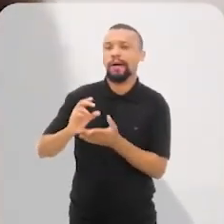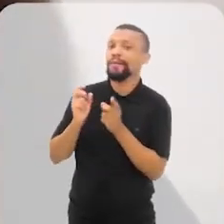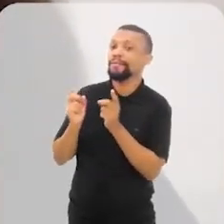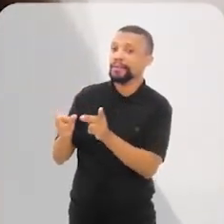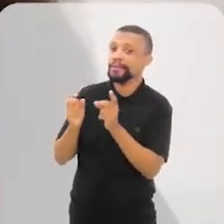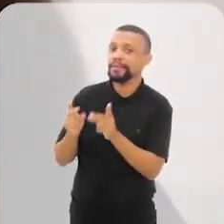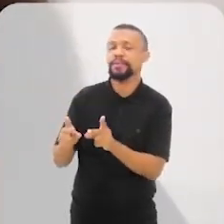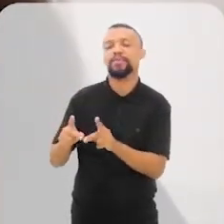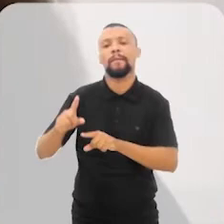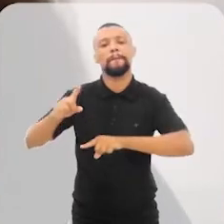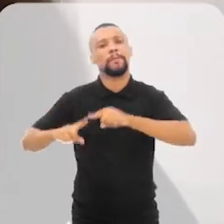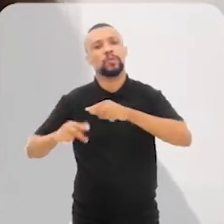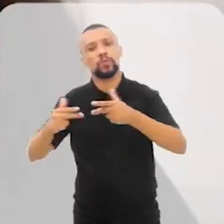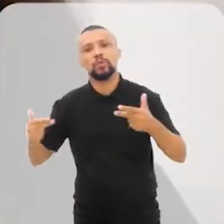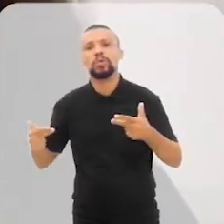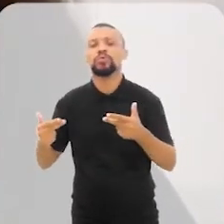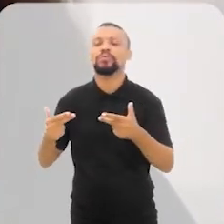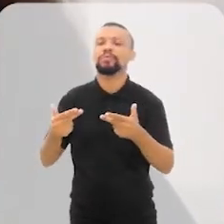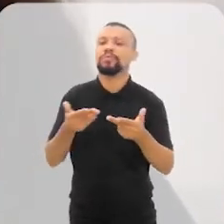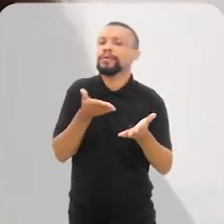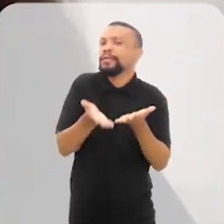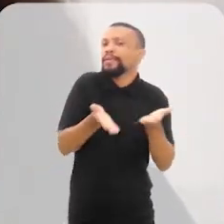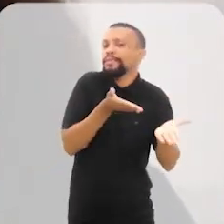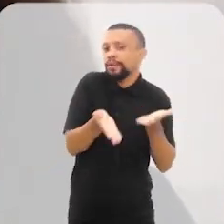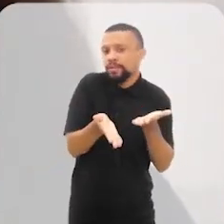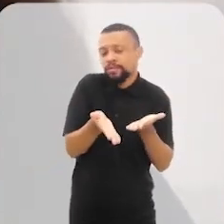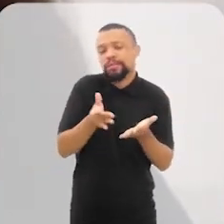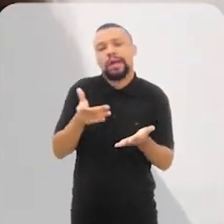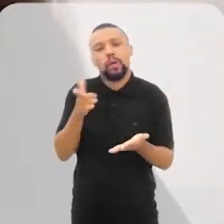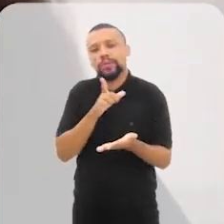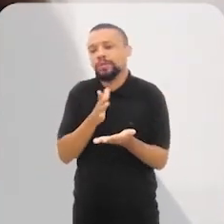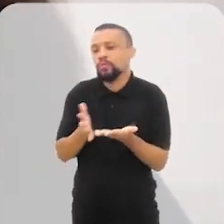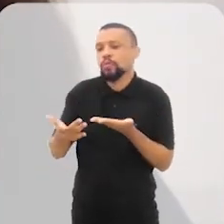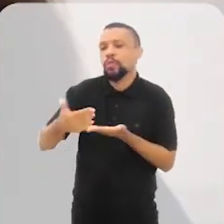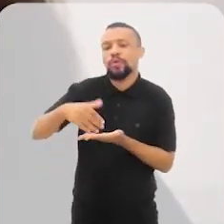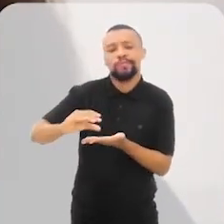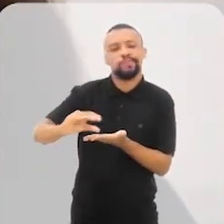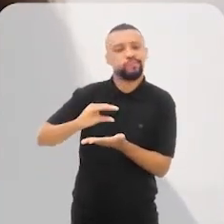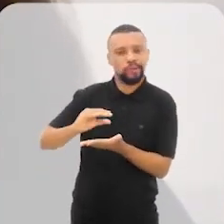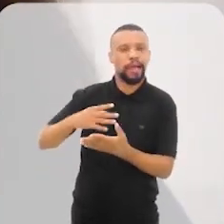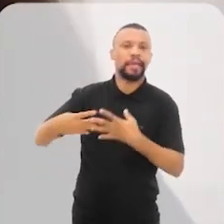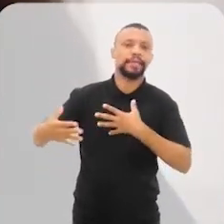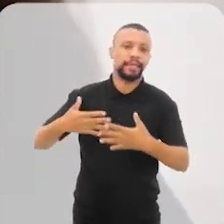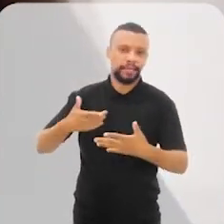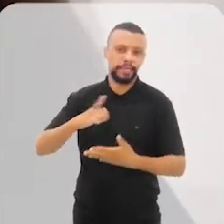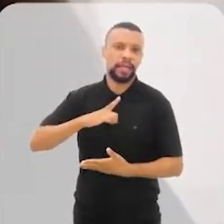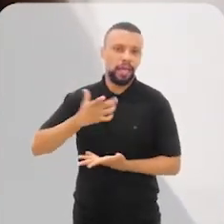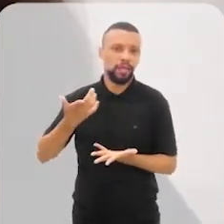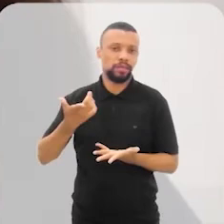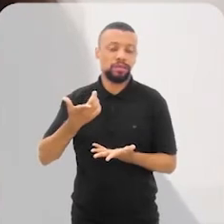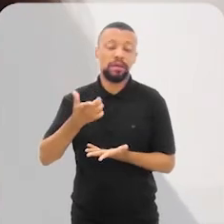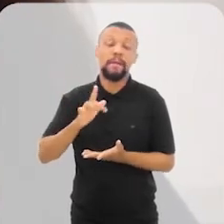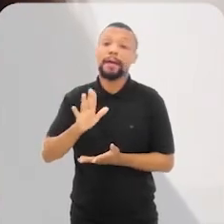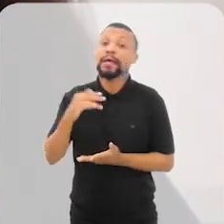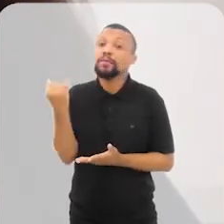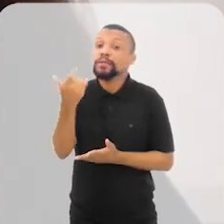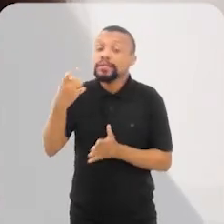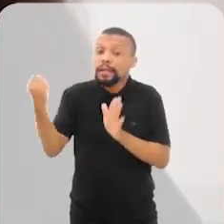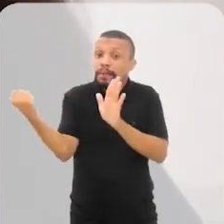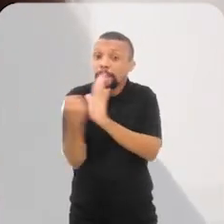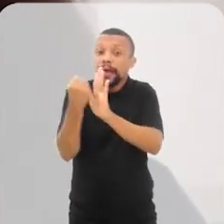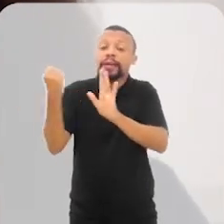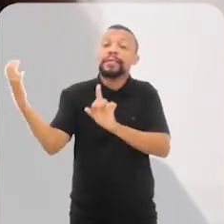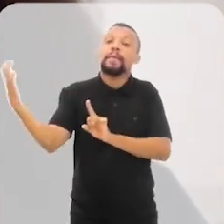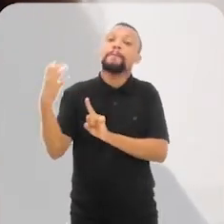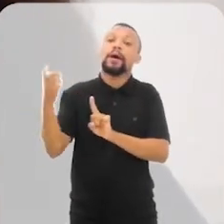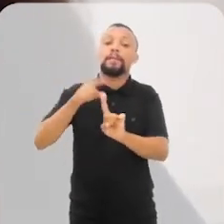serviço, está gerando receita, só que tem como objetivo principal, primordial, ter esse impacto socioambiental